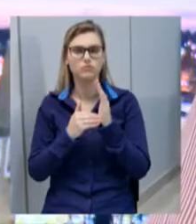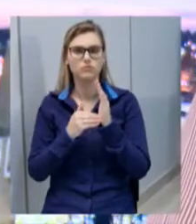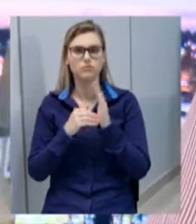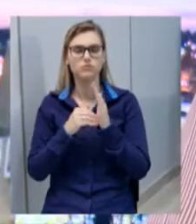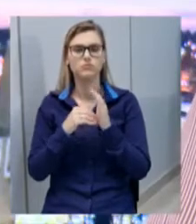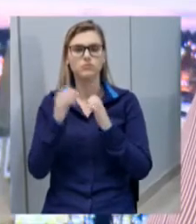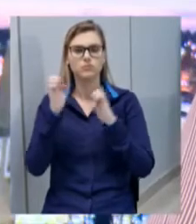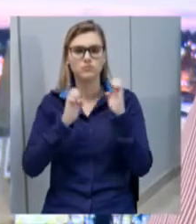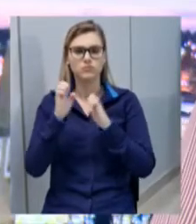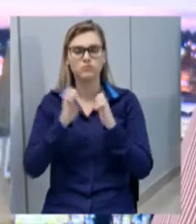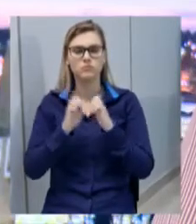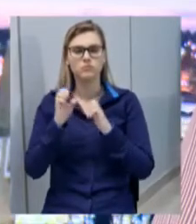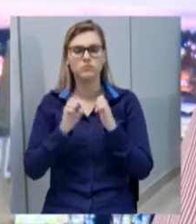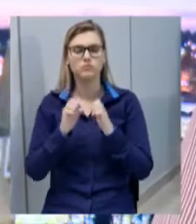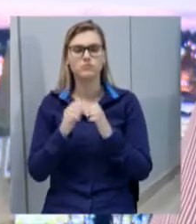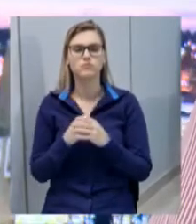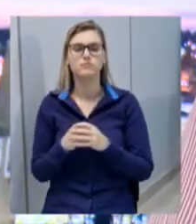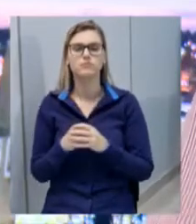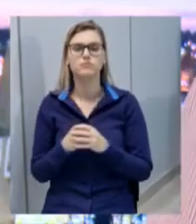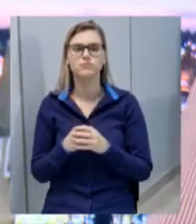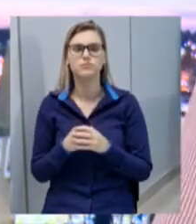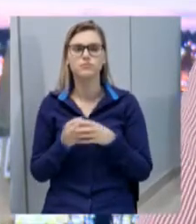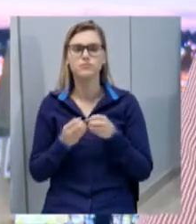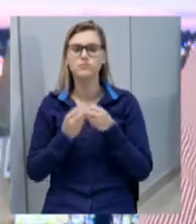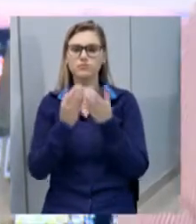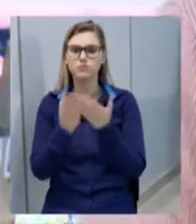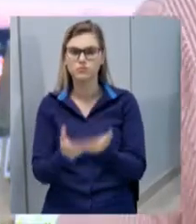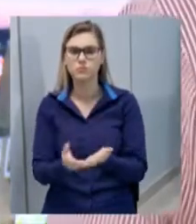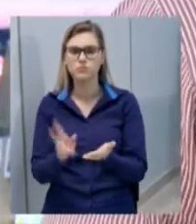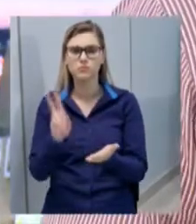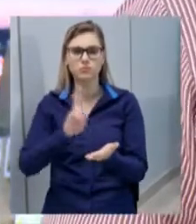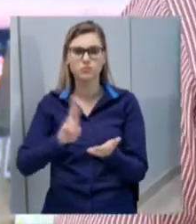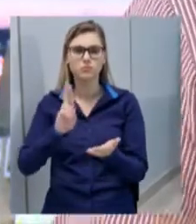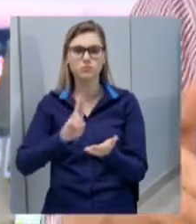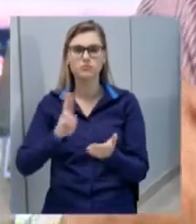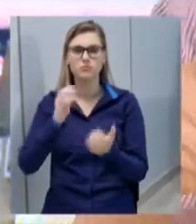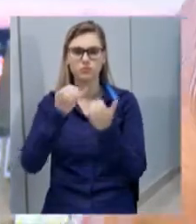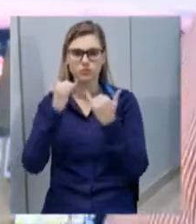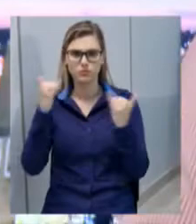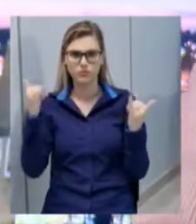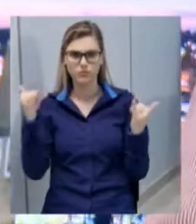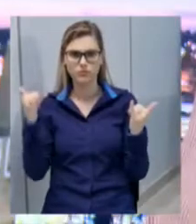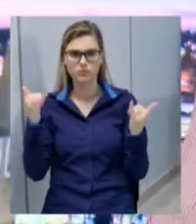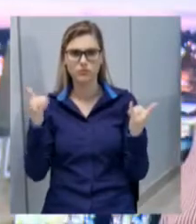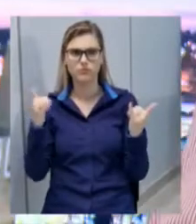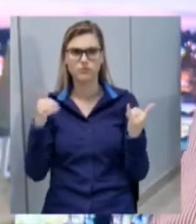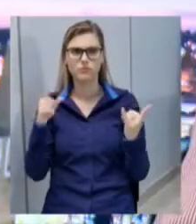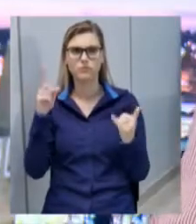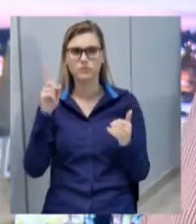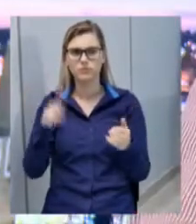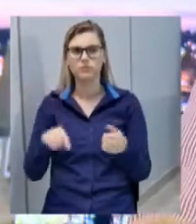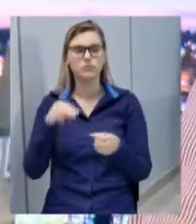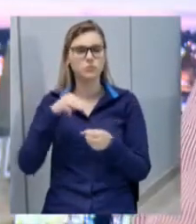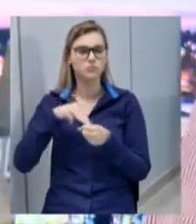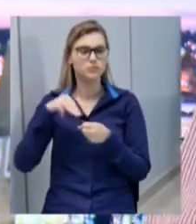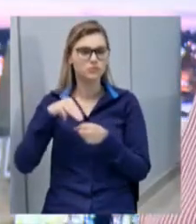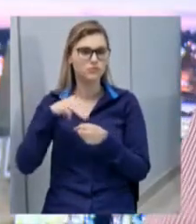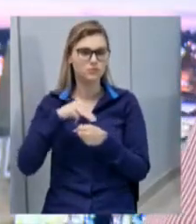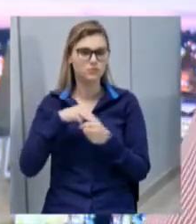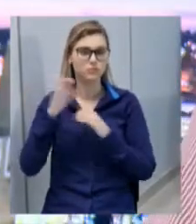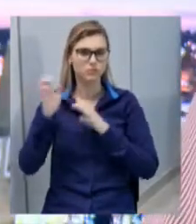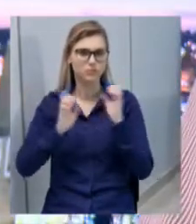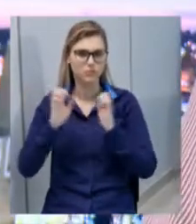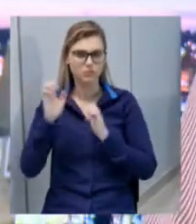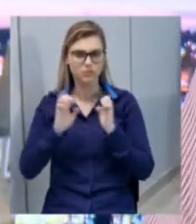de exploração da energia elétrica aqui no âmbito municipal. A